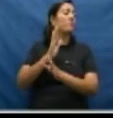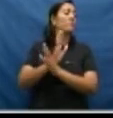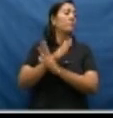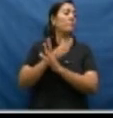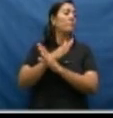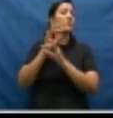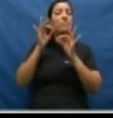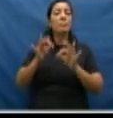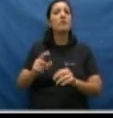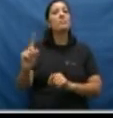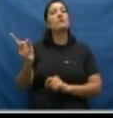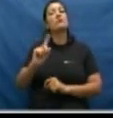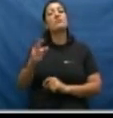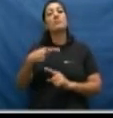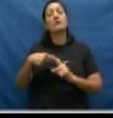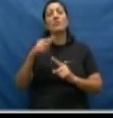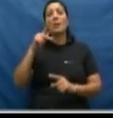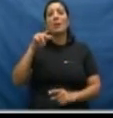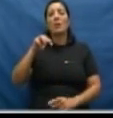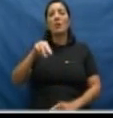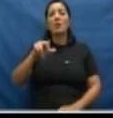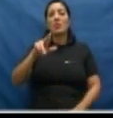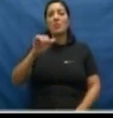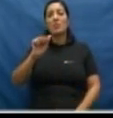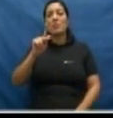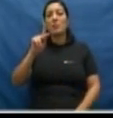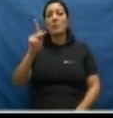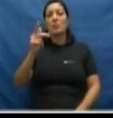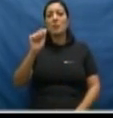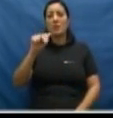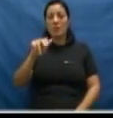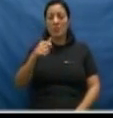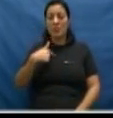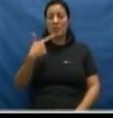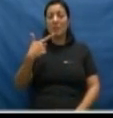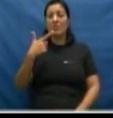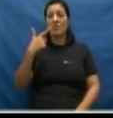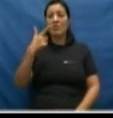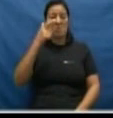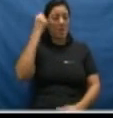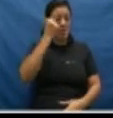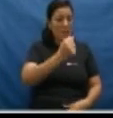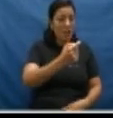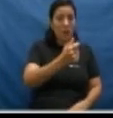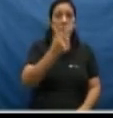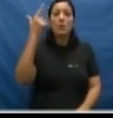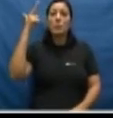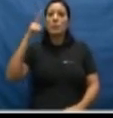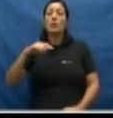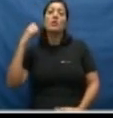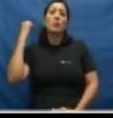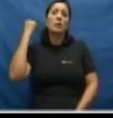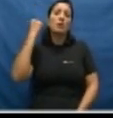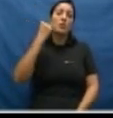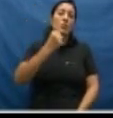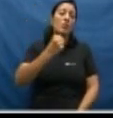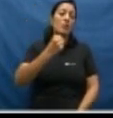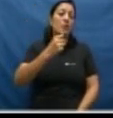das mulheres. Porque Maria da Penha, ela sofreu duas tentativas de assassinato e até,